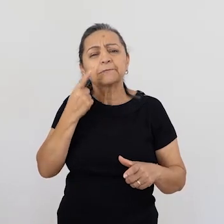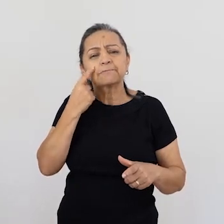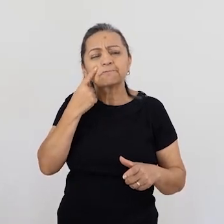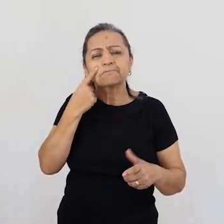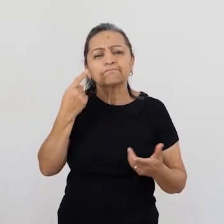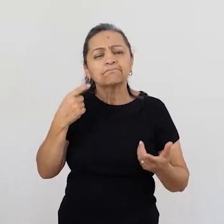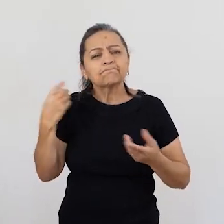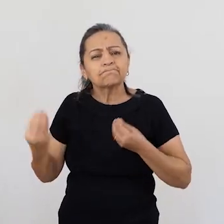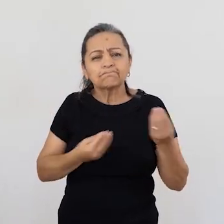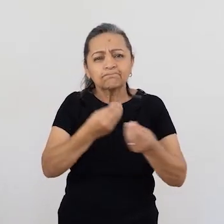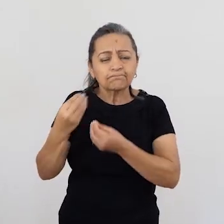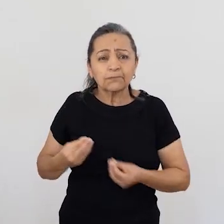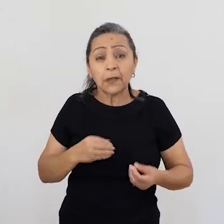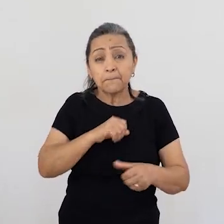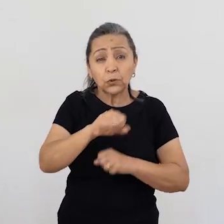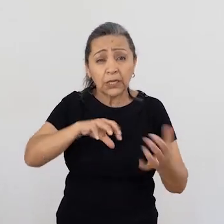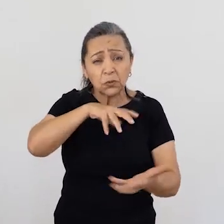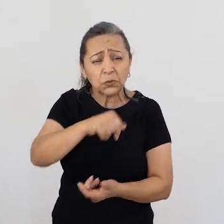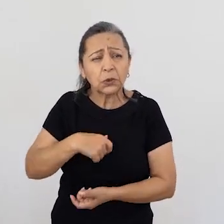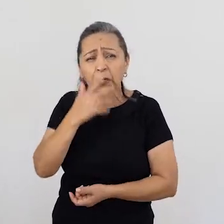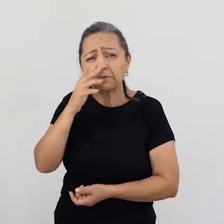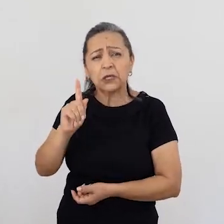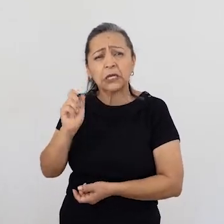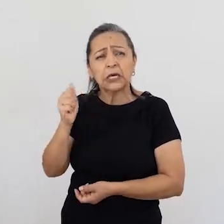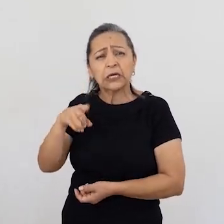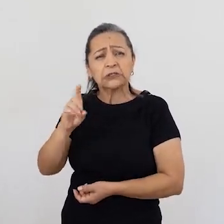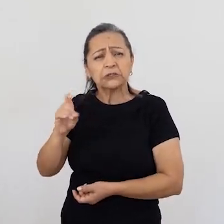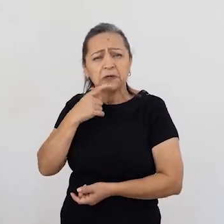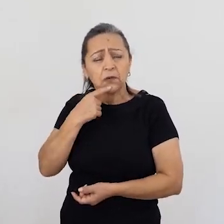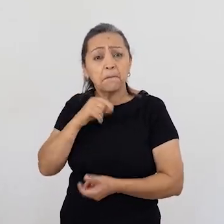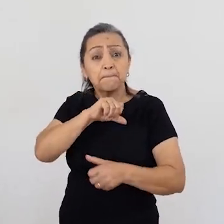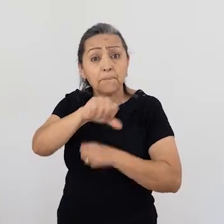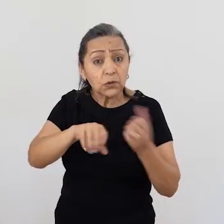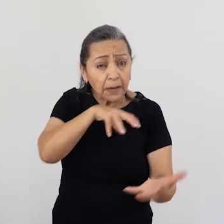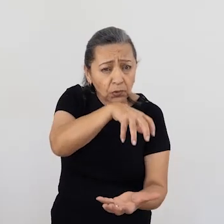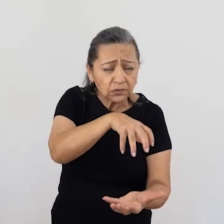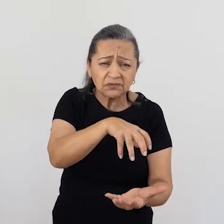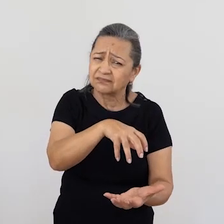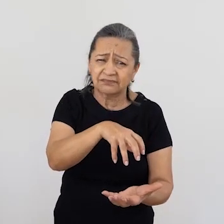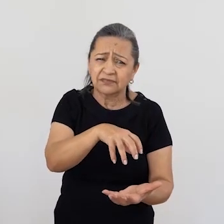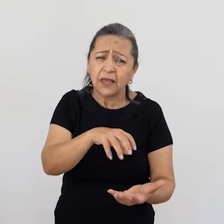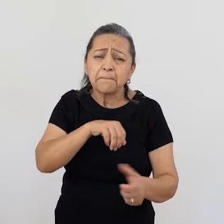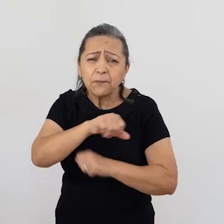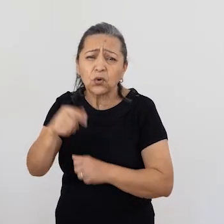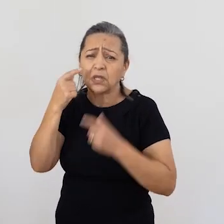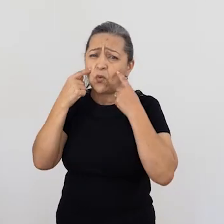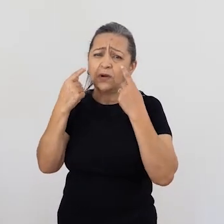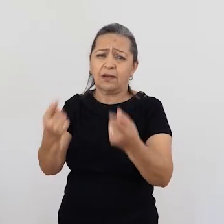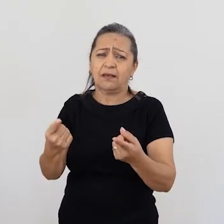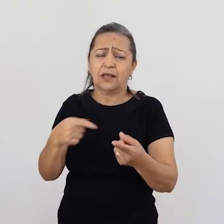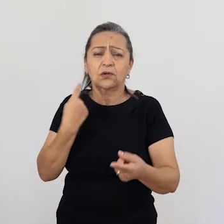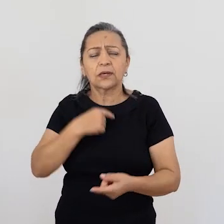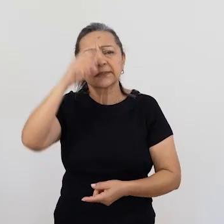Então, assim, você vê, por exemplo, aqui na Unipaz, a gente traz um novo olhar. Diz que mudar o mundo, acho que foi o Gandhi que falou. Mudar o mundo é